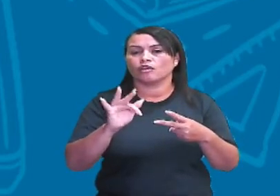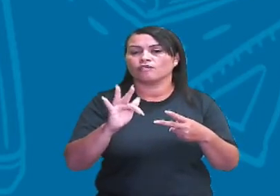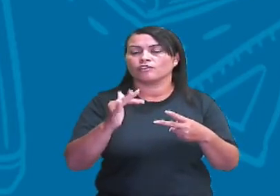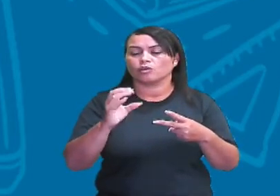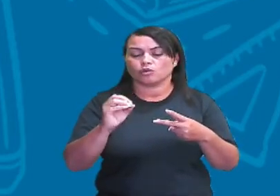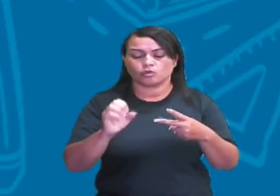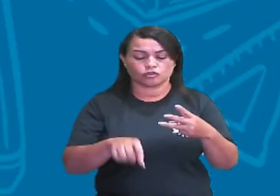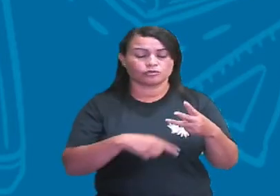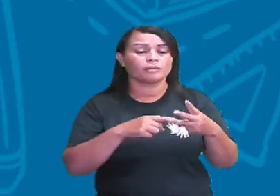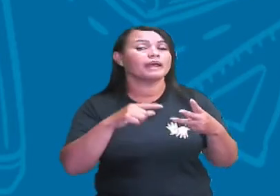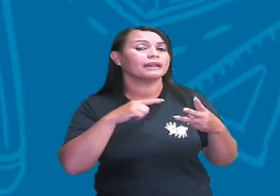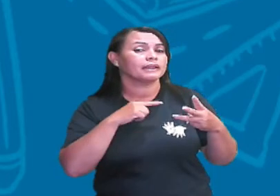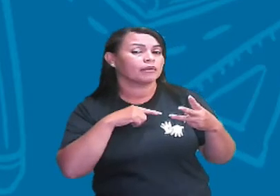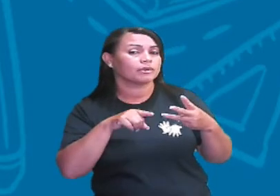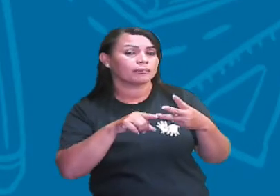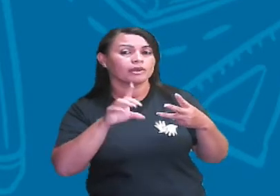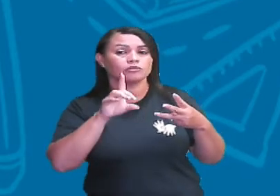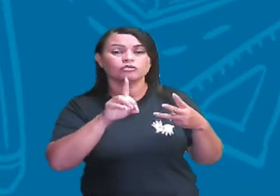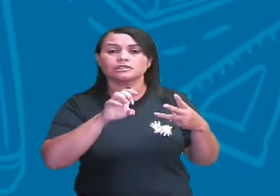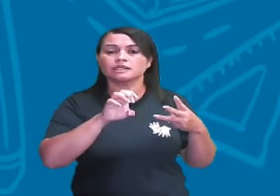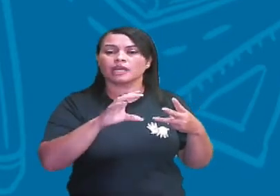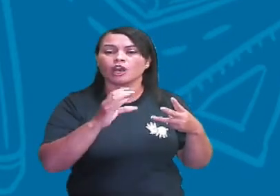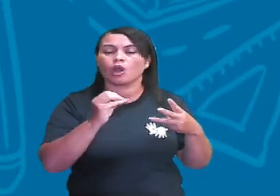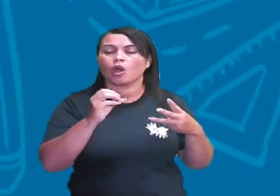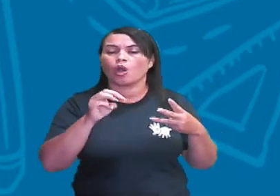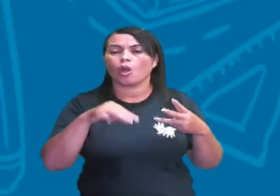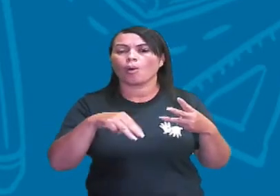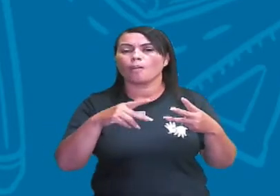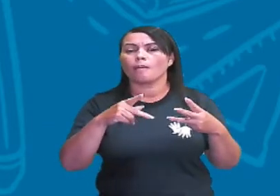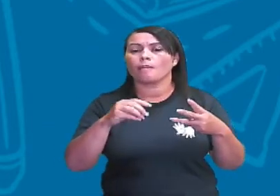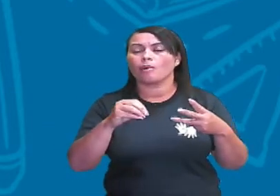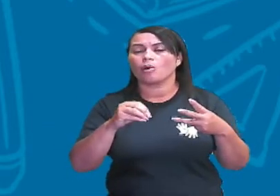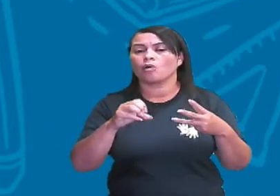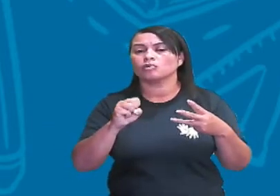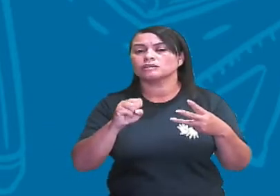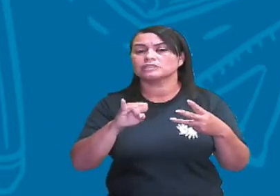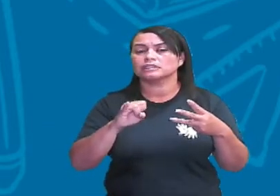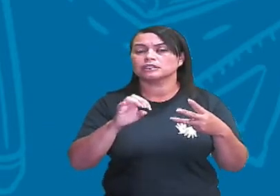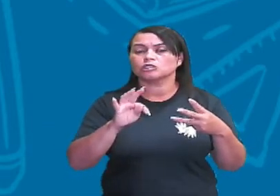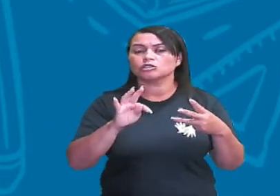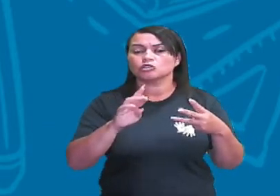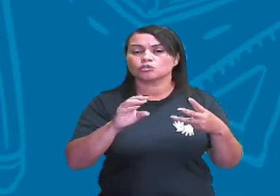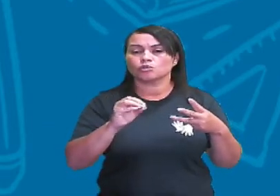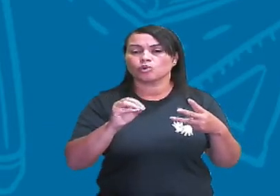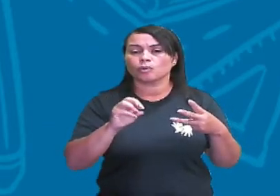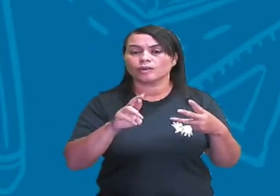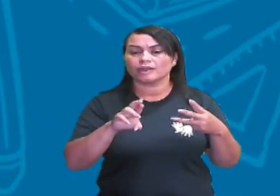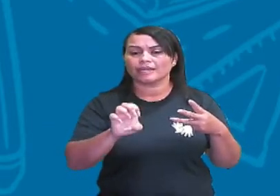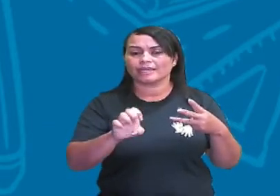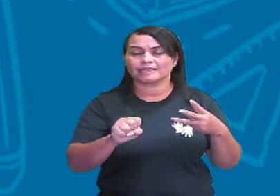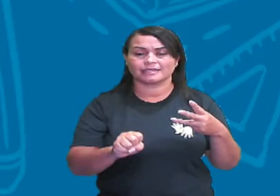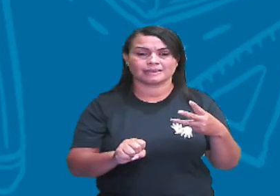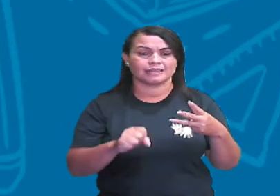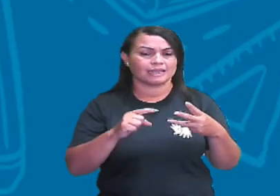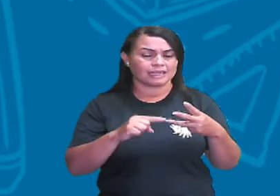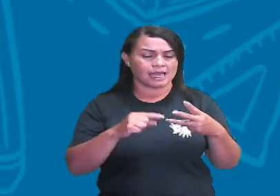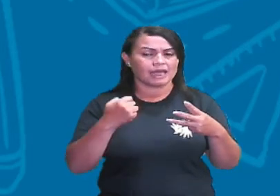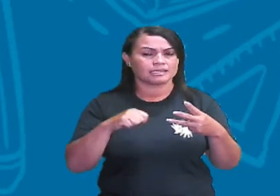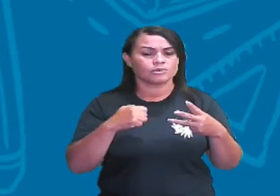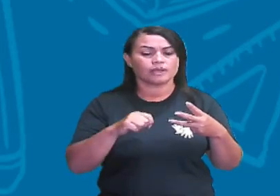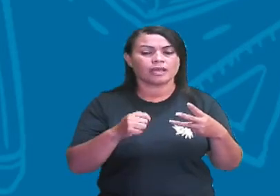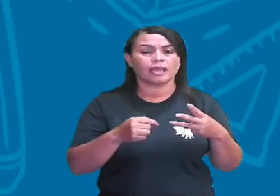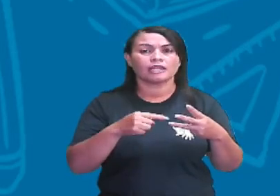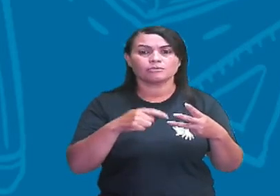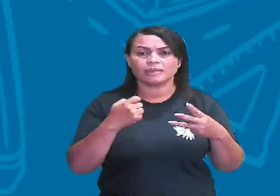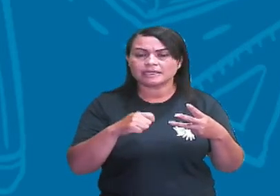E nós temos os decompositores, né? Que dependem da matéria orgânica morta. E esses